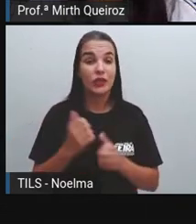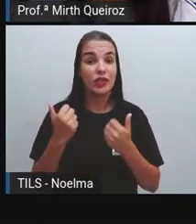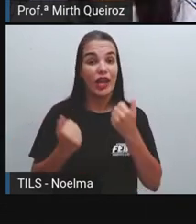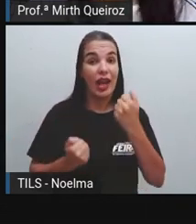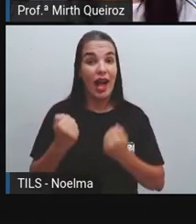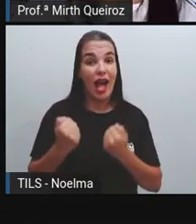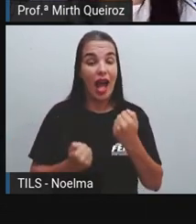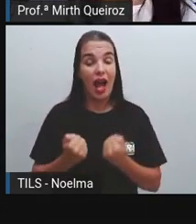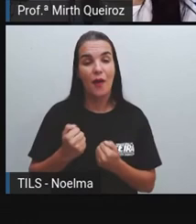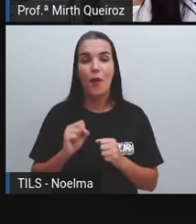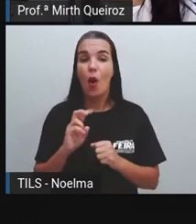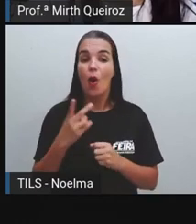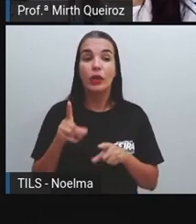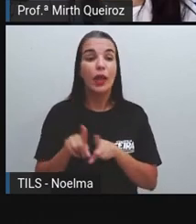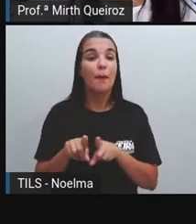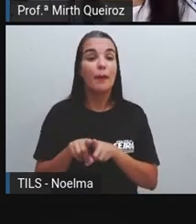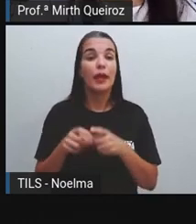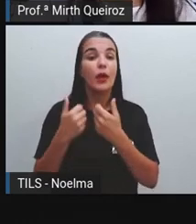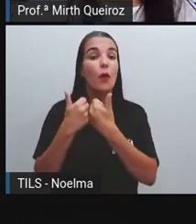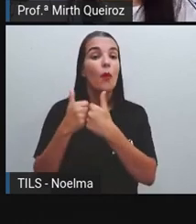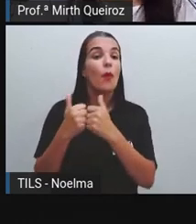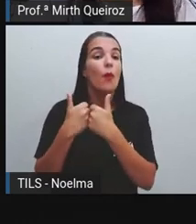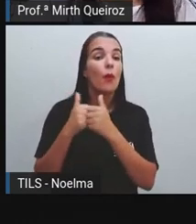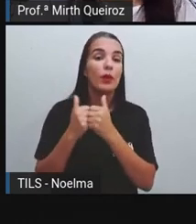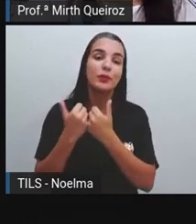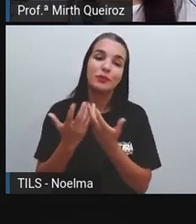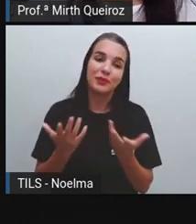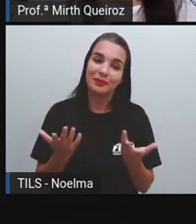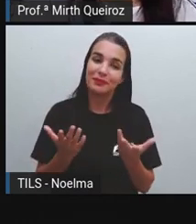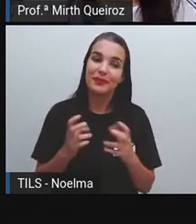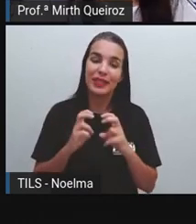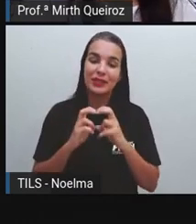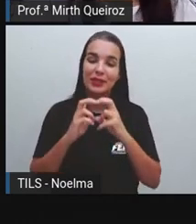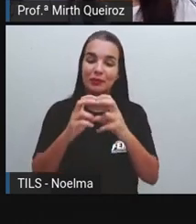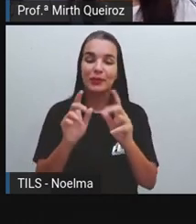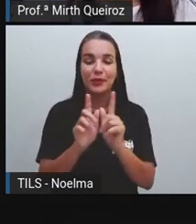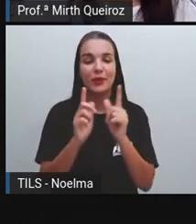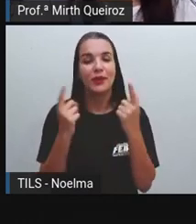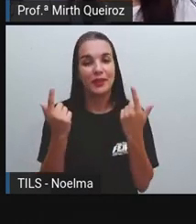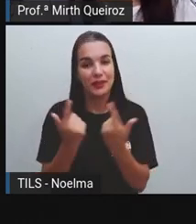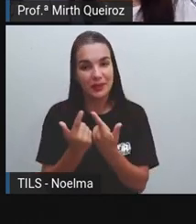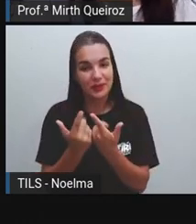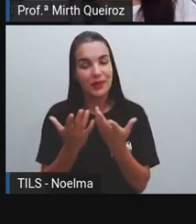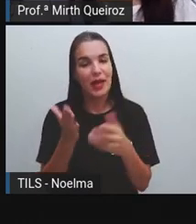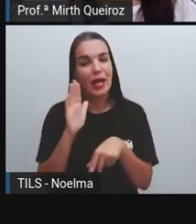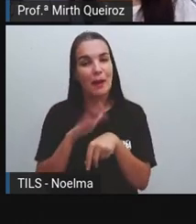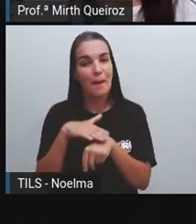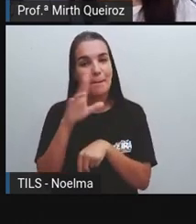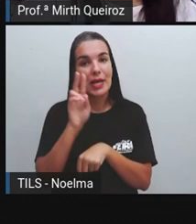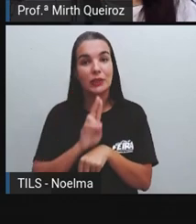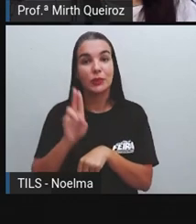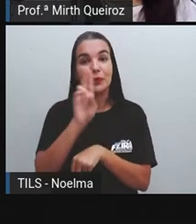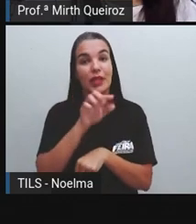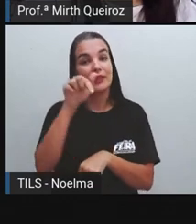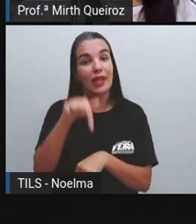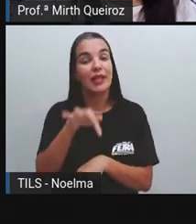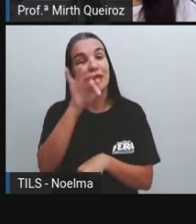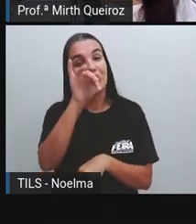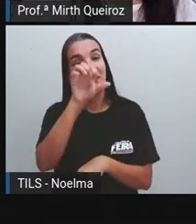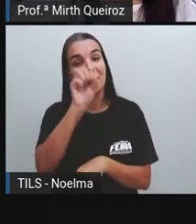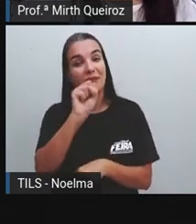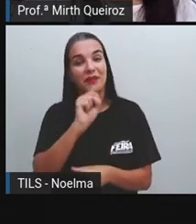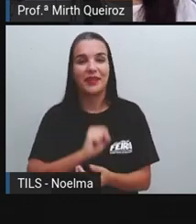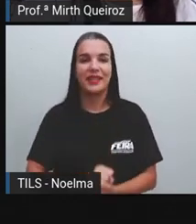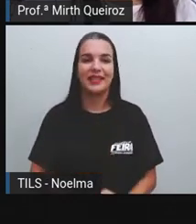carro, ou a gente pode pegar também o transporte coletivo, que é o ônibus, que é um dos transportes mais utilizados aí